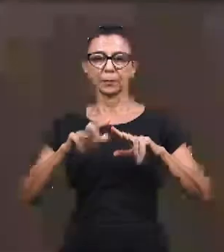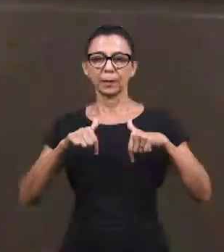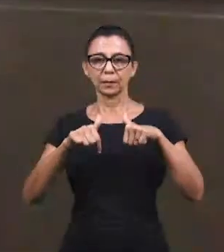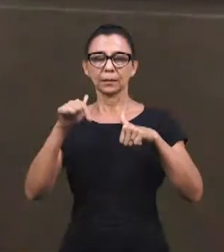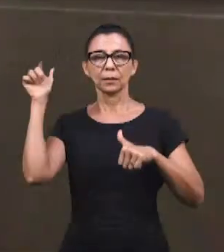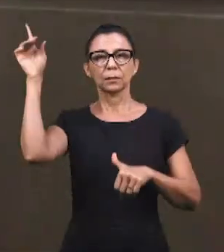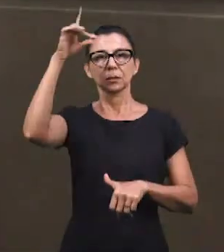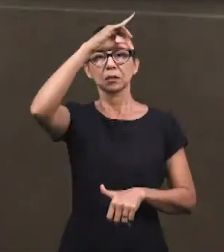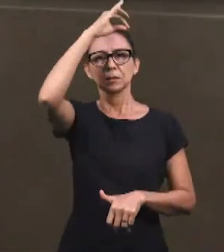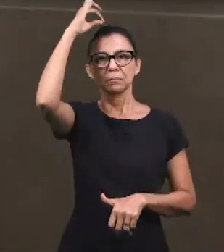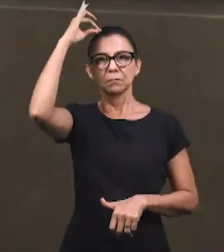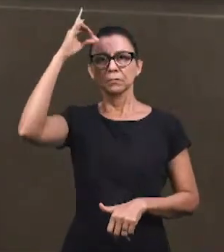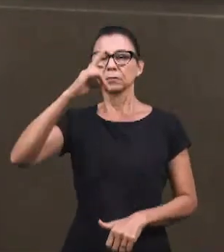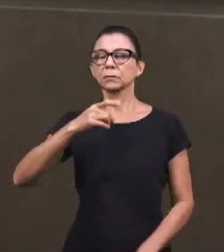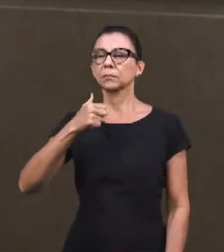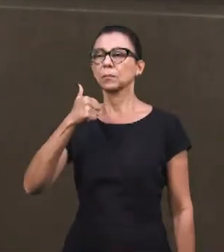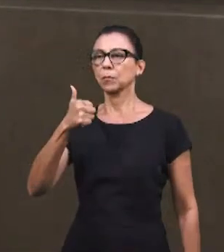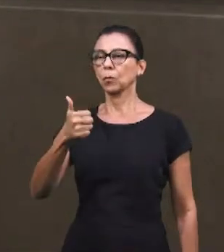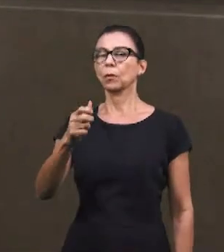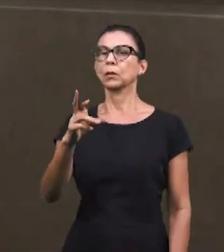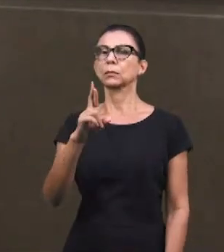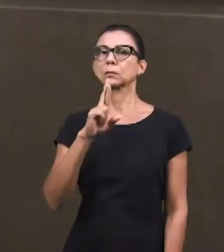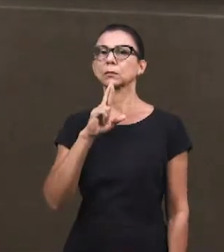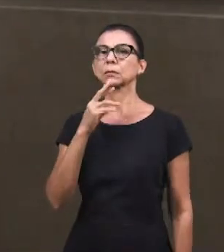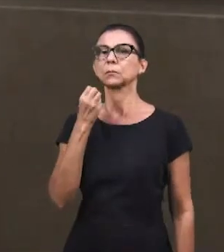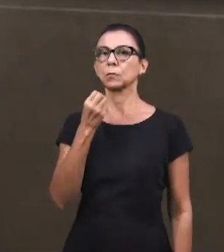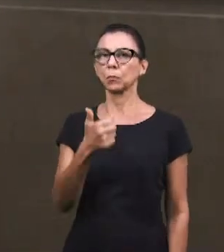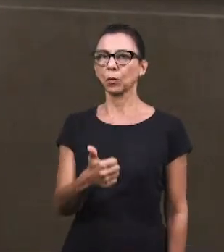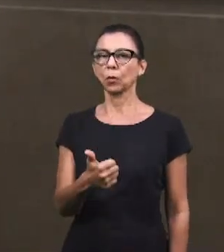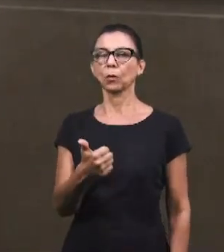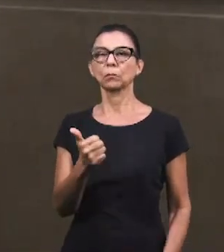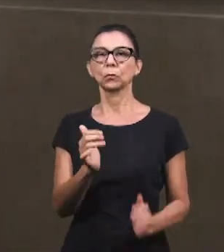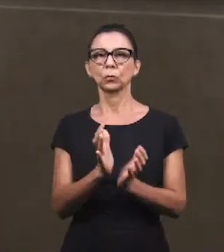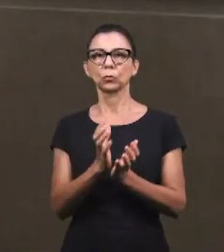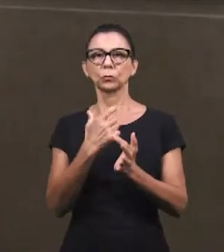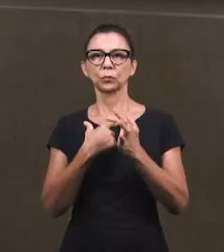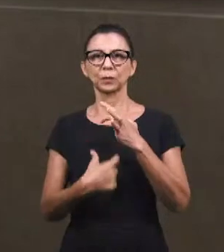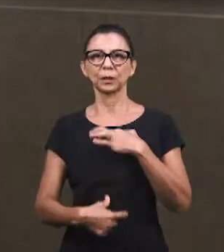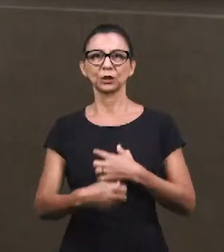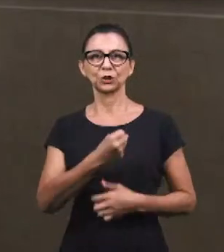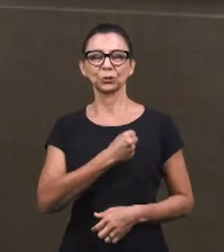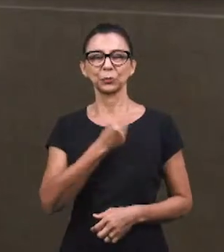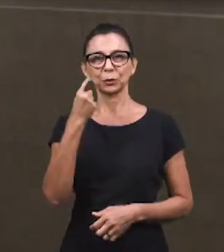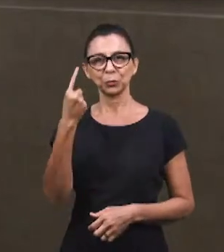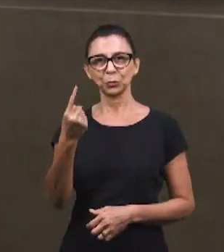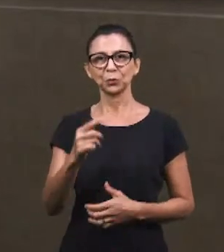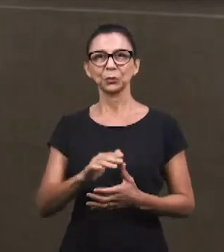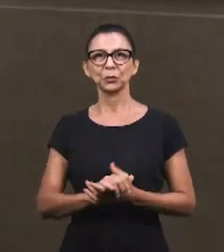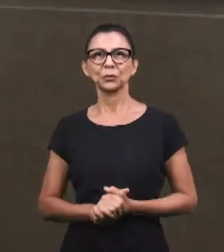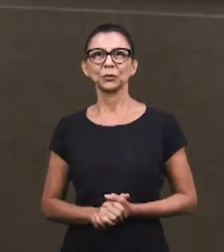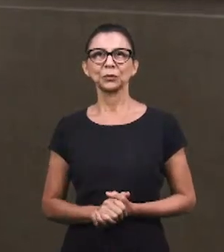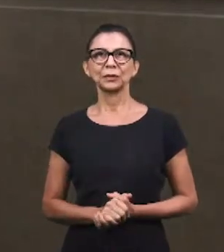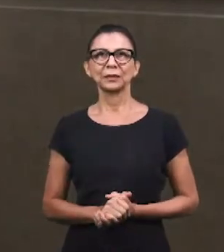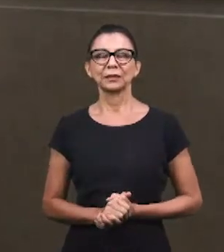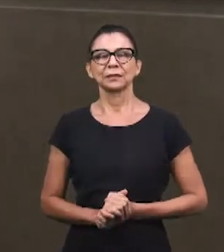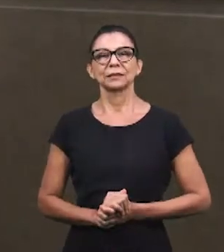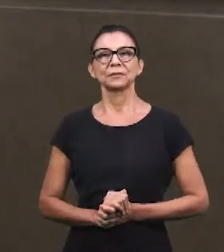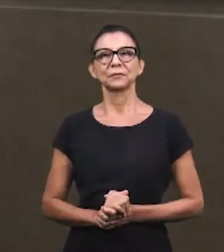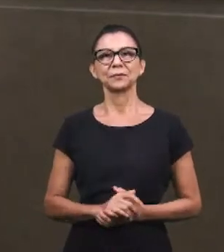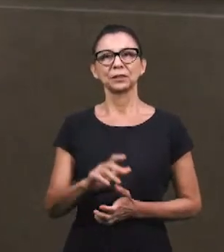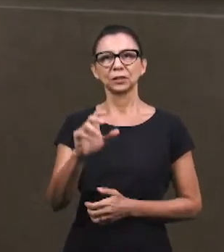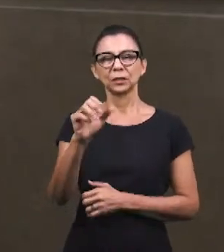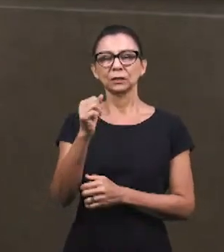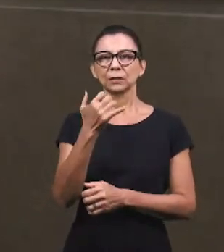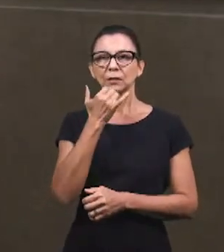Santo. Muito bem colocado pelos nossos irmãos, o grupo de obreiros número um, lá de Angola, da cidade de Luanda, pastor